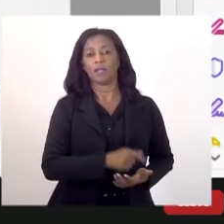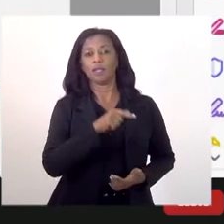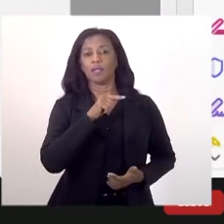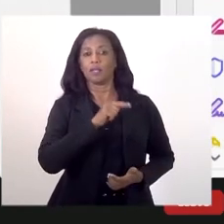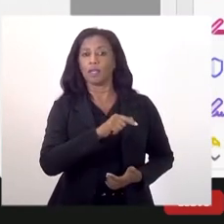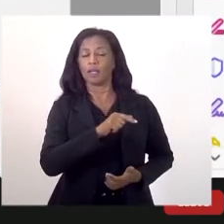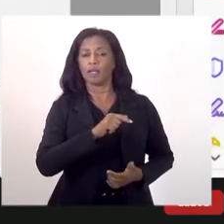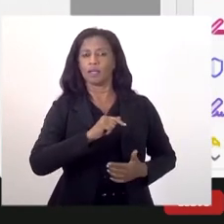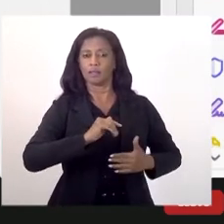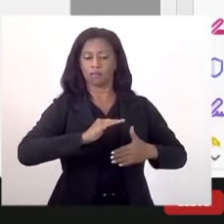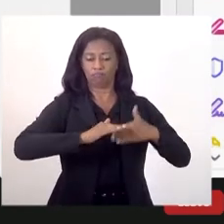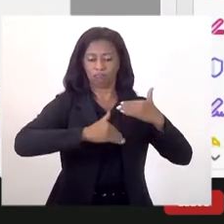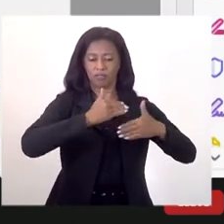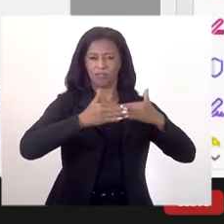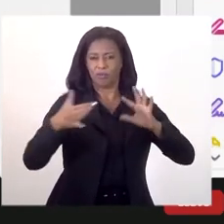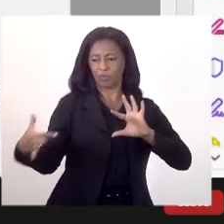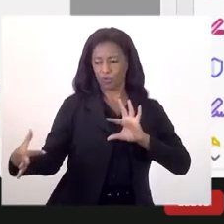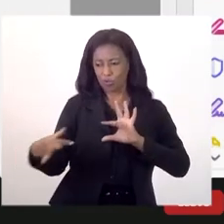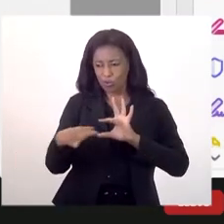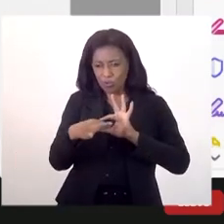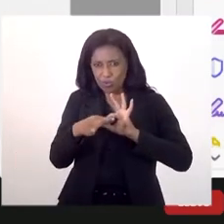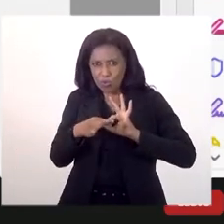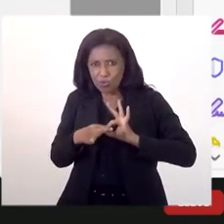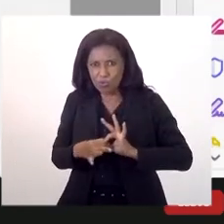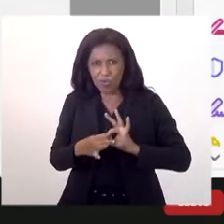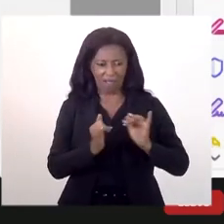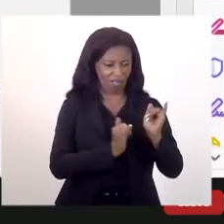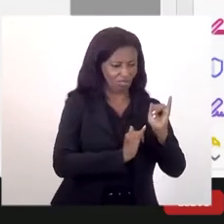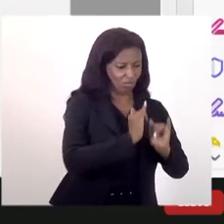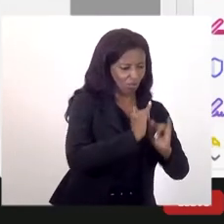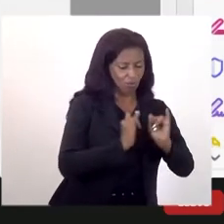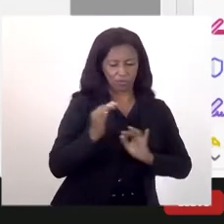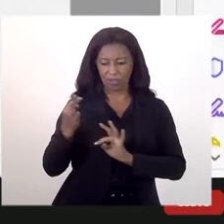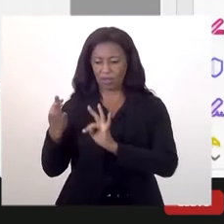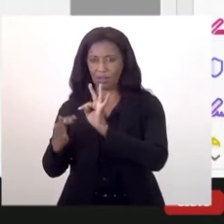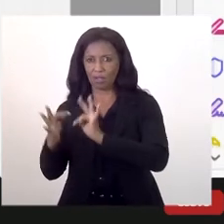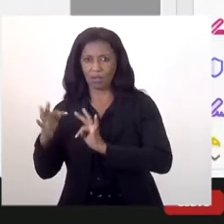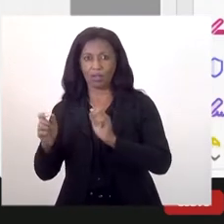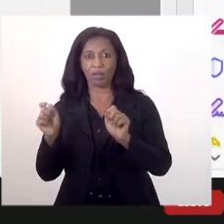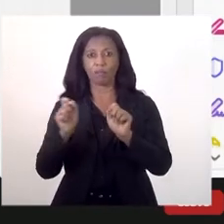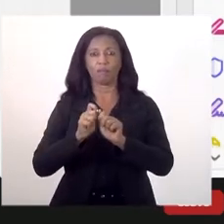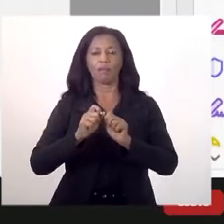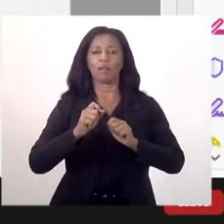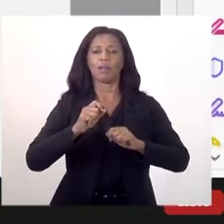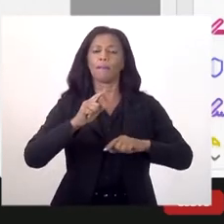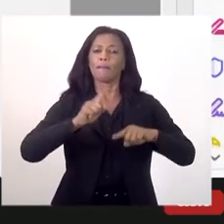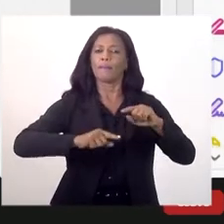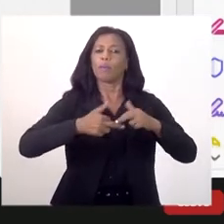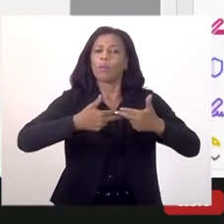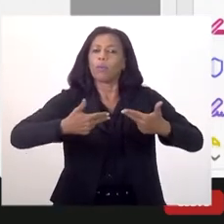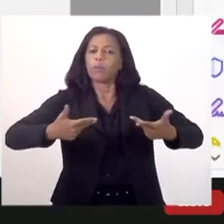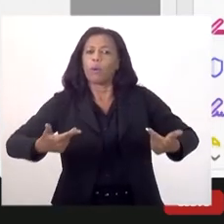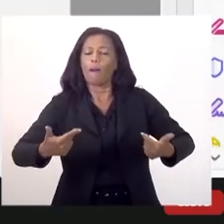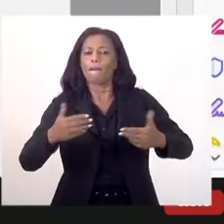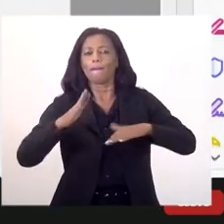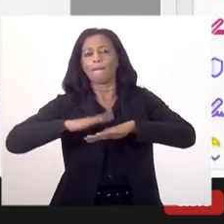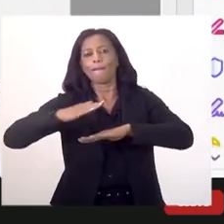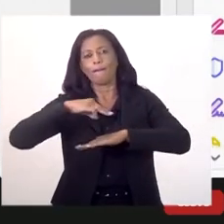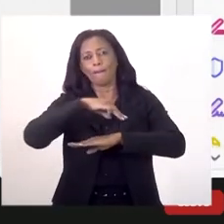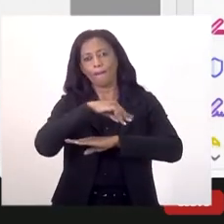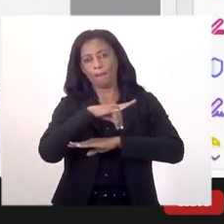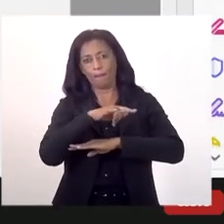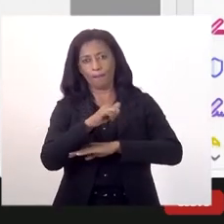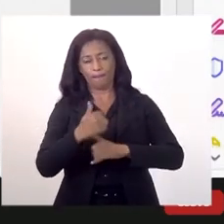pesquisa e desenvolvimento se une à empresa de tecnologia para gerar produtos mais modernos e